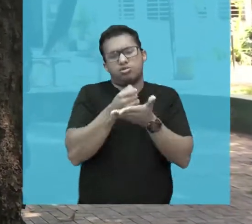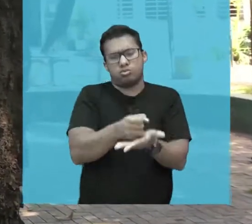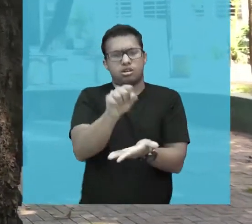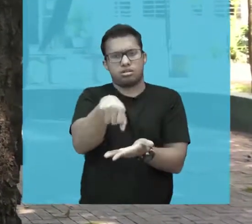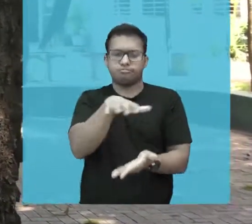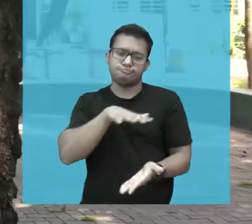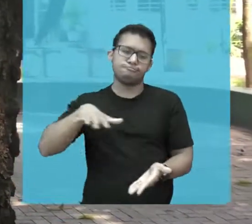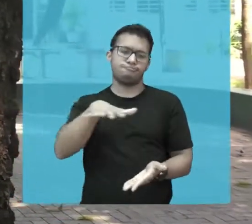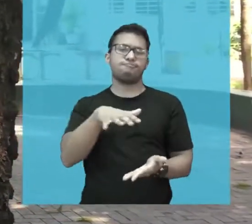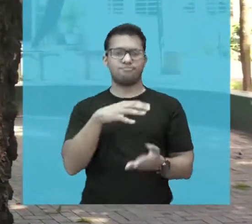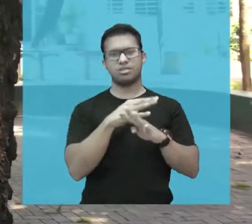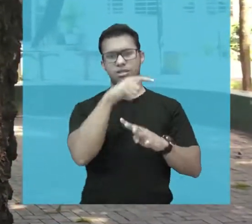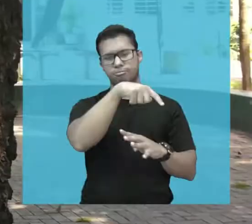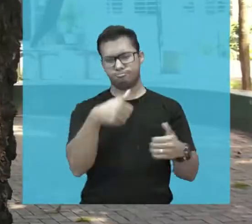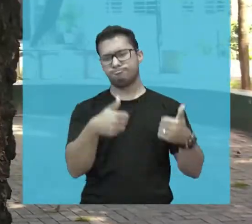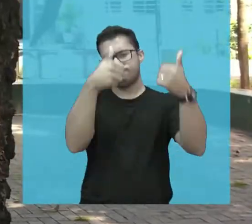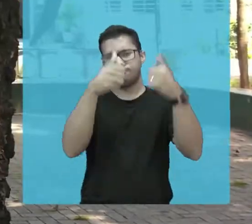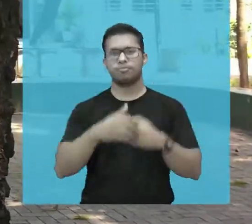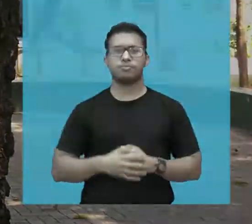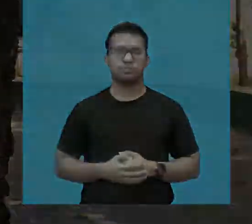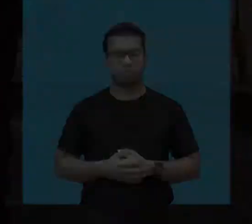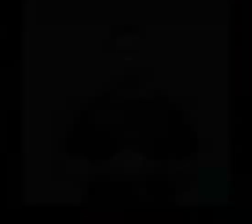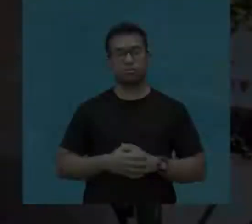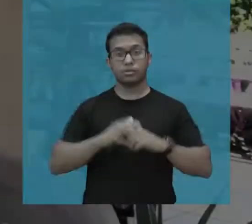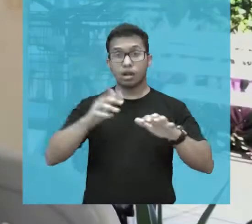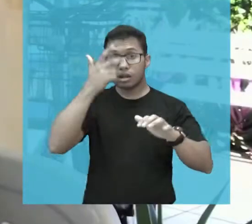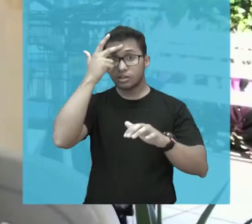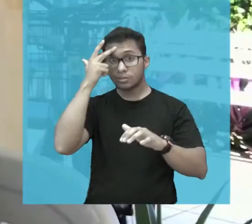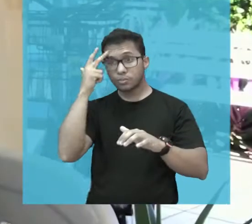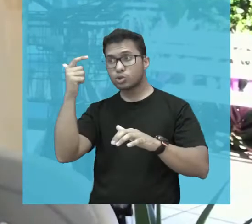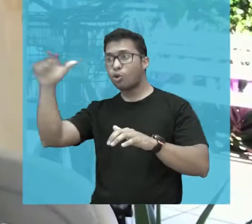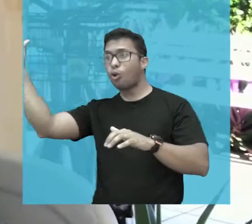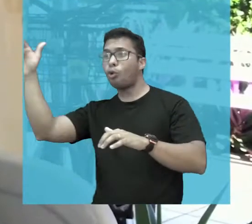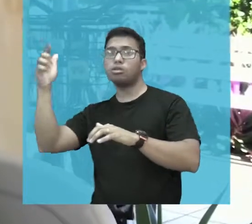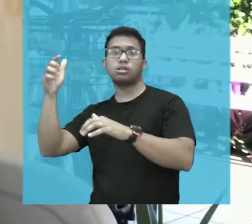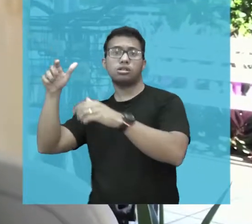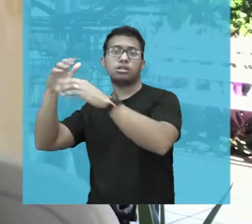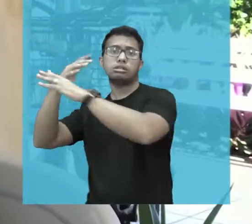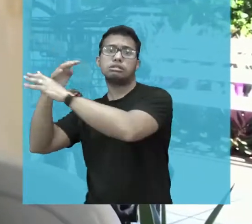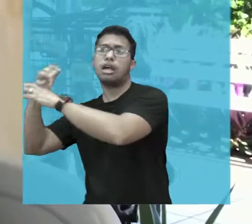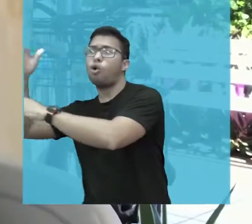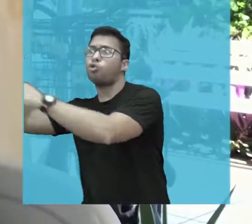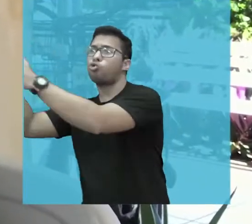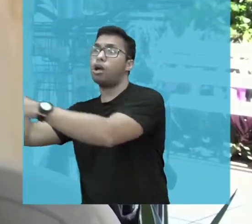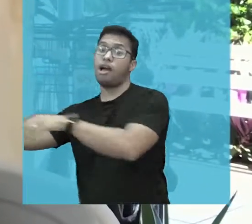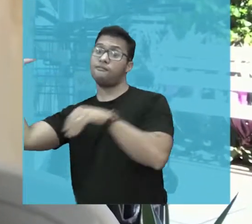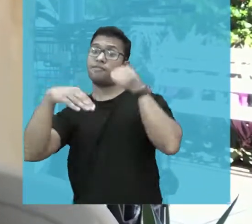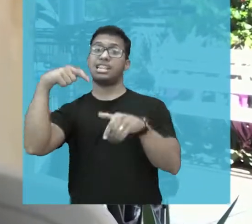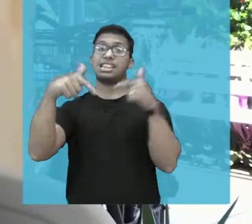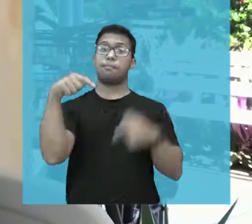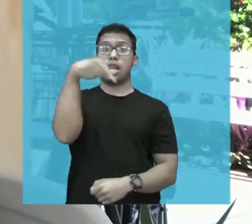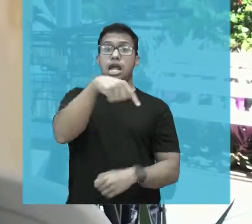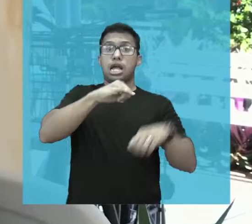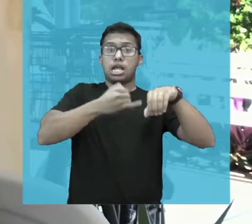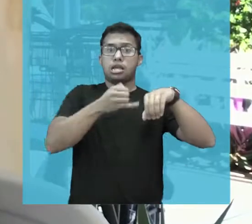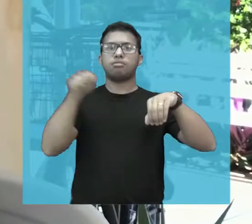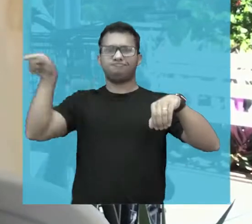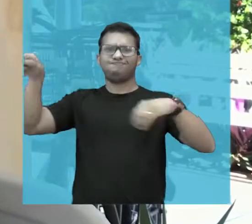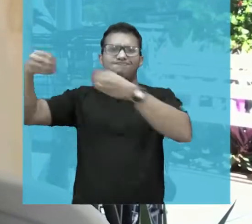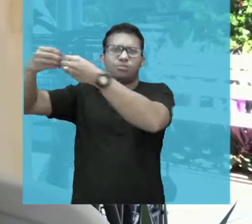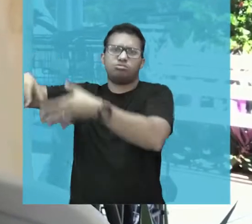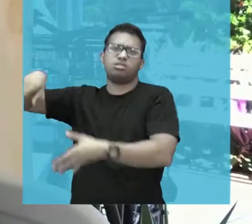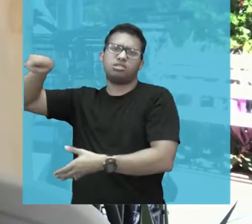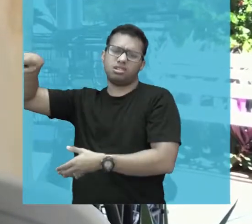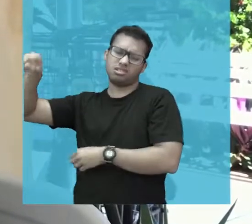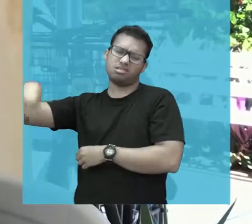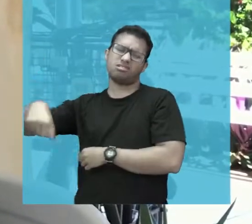ajudar o meio ambiente de Jejoka para Jere, vai preservar o que já tem lá. Vai afetar as pessoas que utilizam como fonte de renda, sabe?